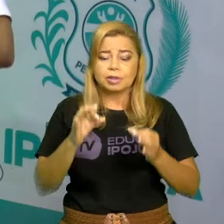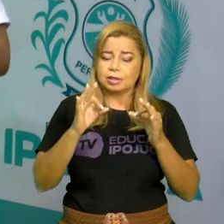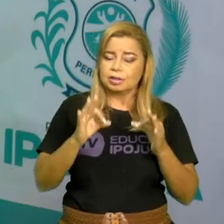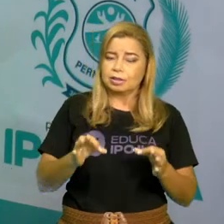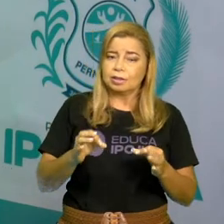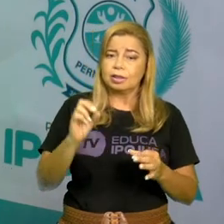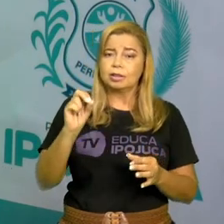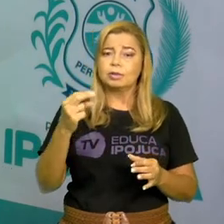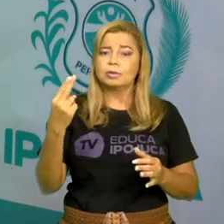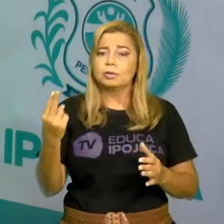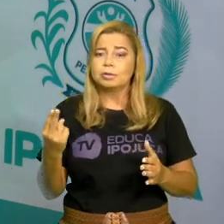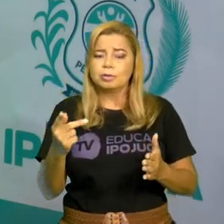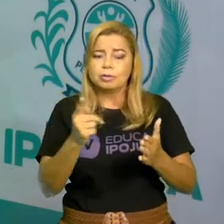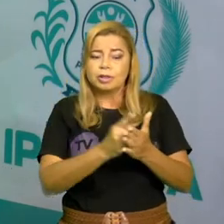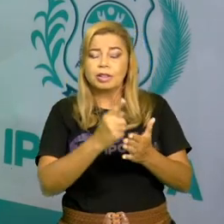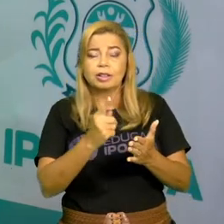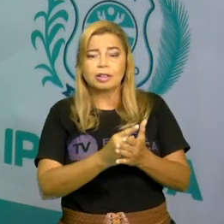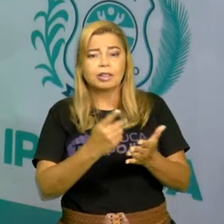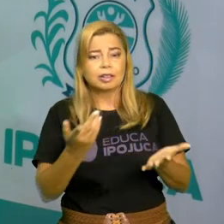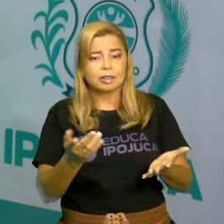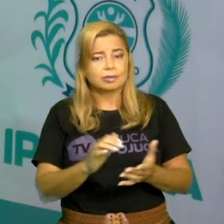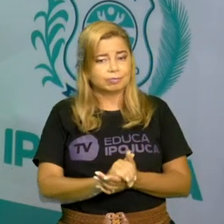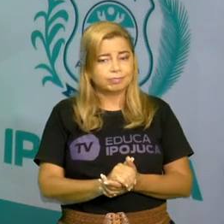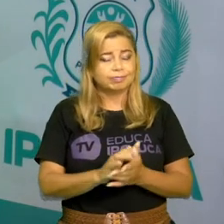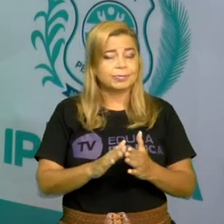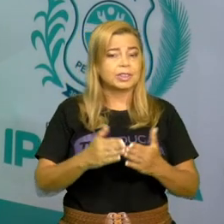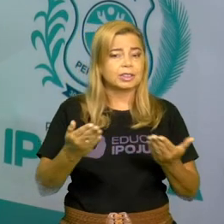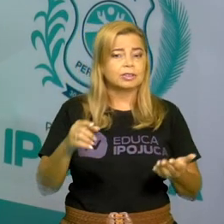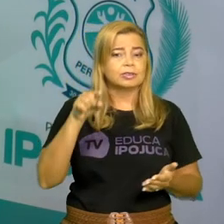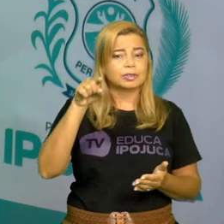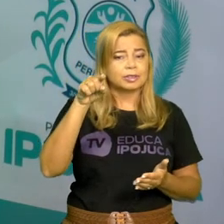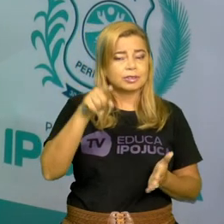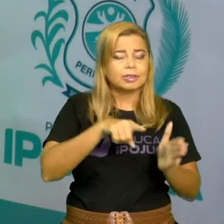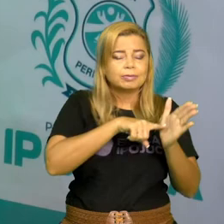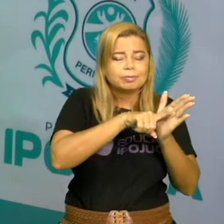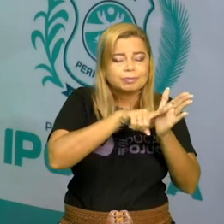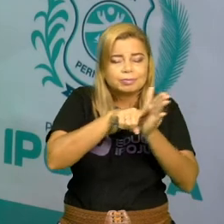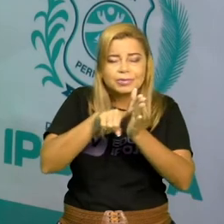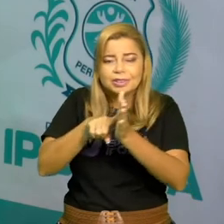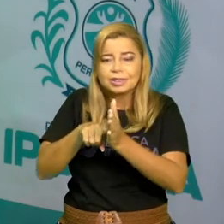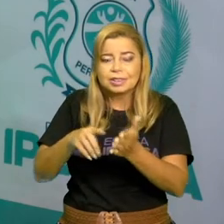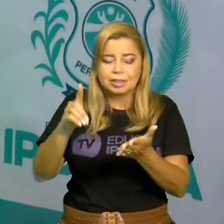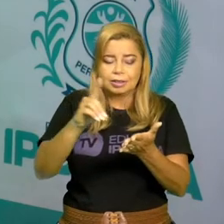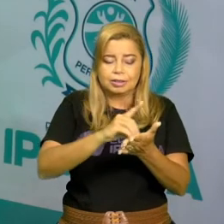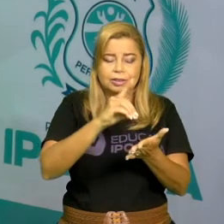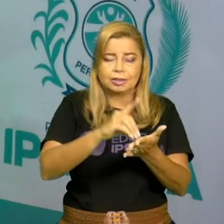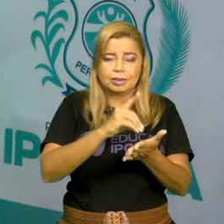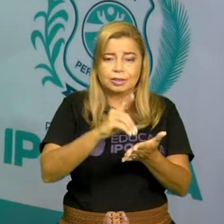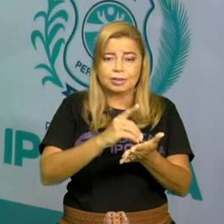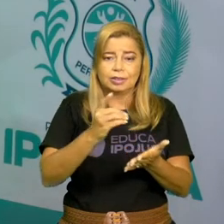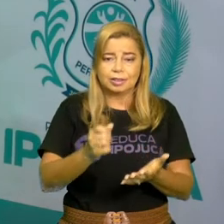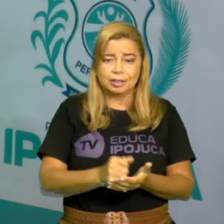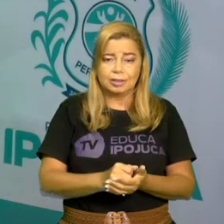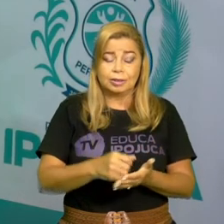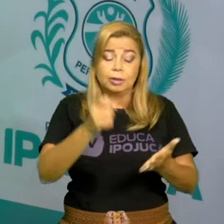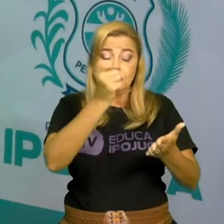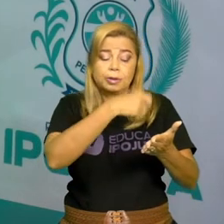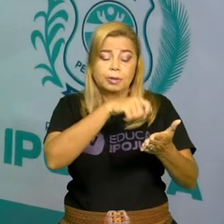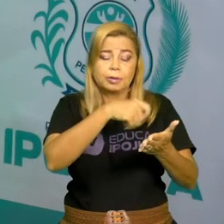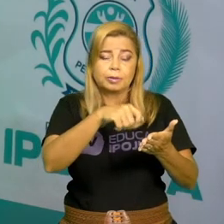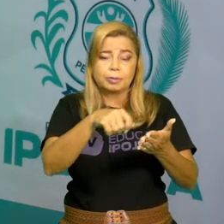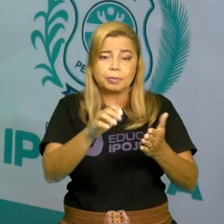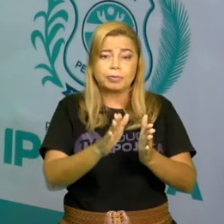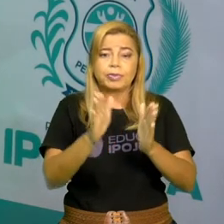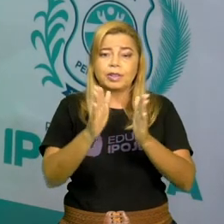dicionário, vai copiar no seu caderno e assim você estará aprendendo, fazendo suas